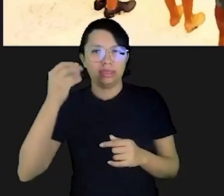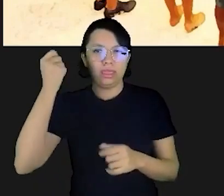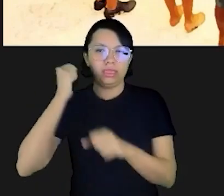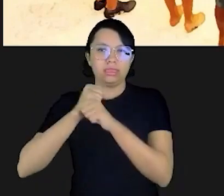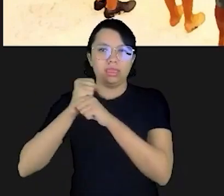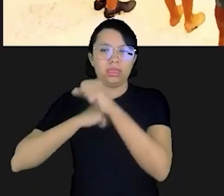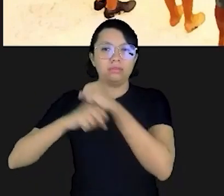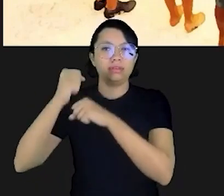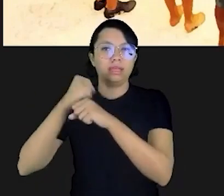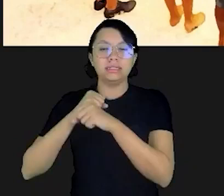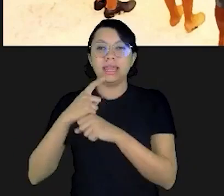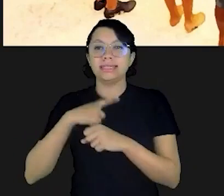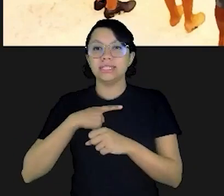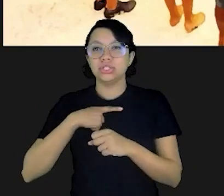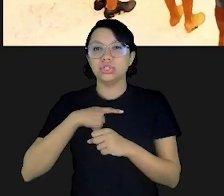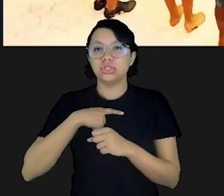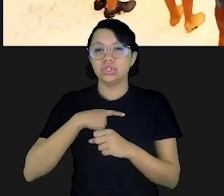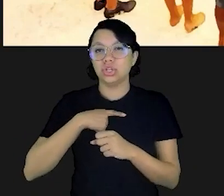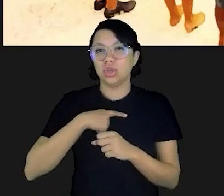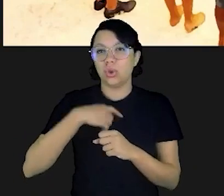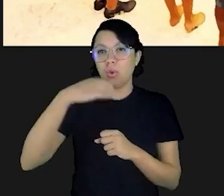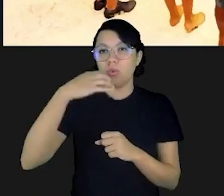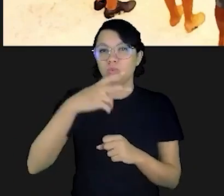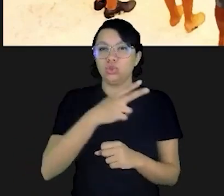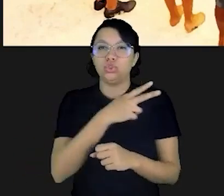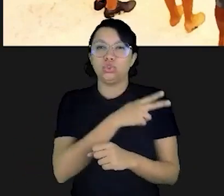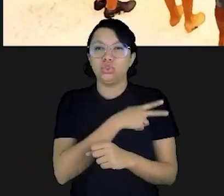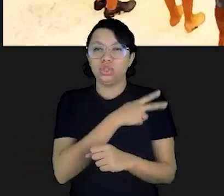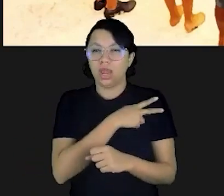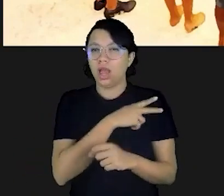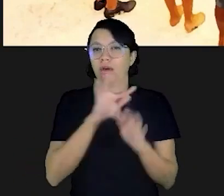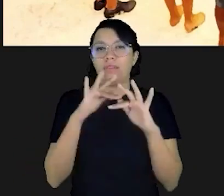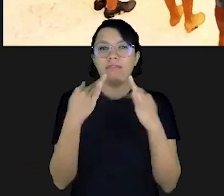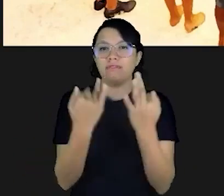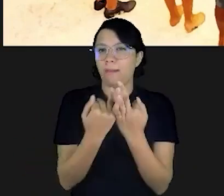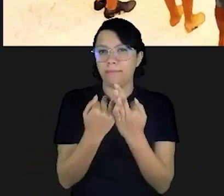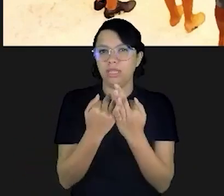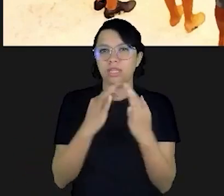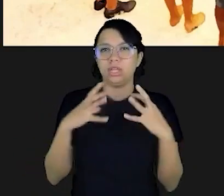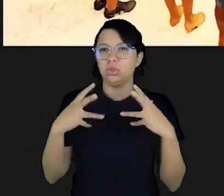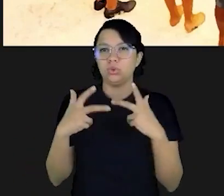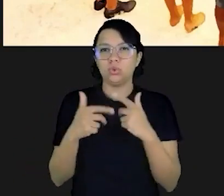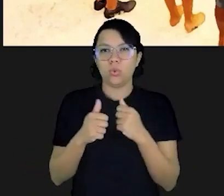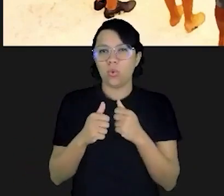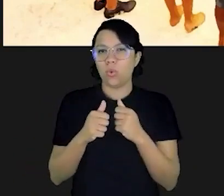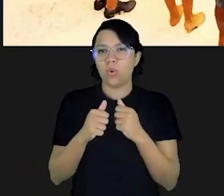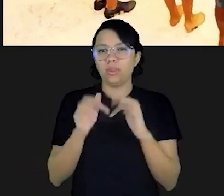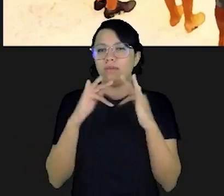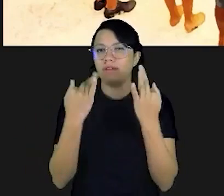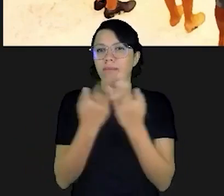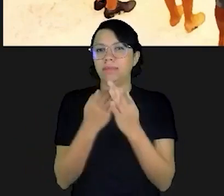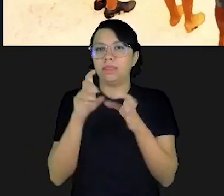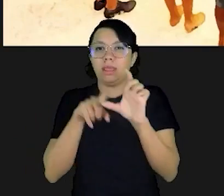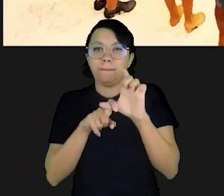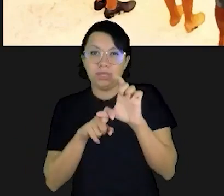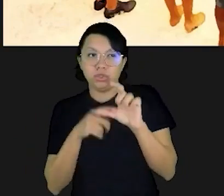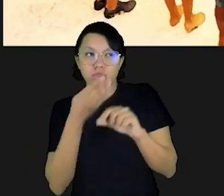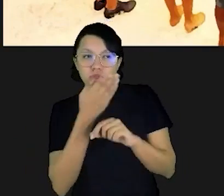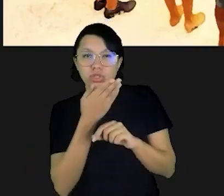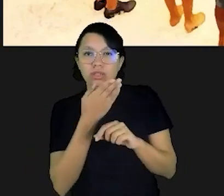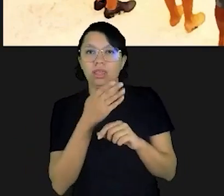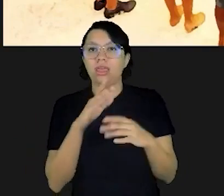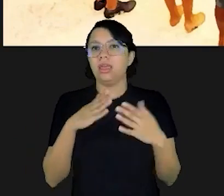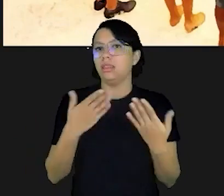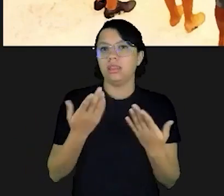anos atrás, em que havia o cabeça da família, o provedor e os demais dependendo financeiramente. Não, cada vez mais a gente vê, inclusive,